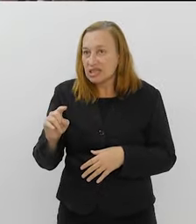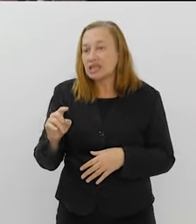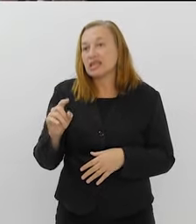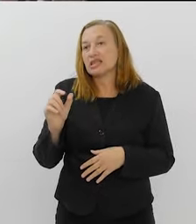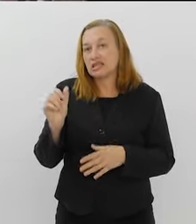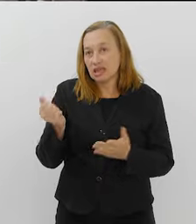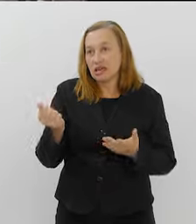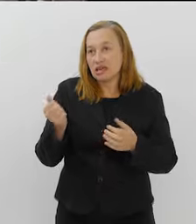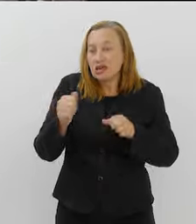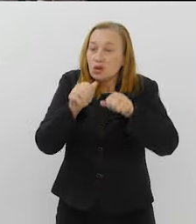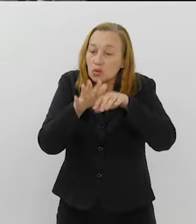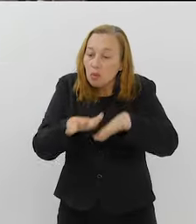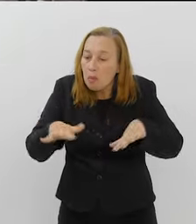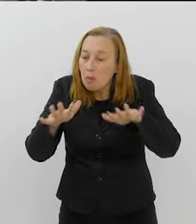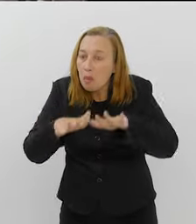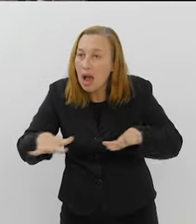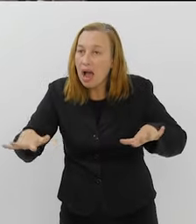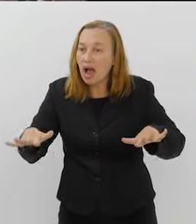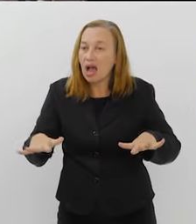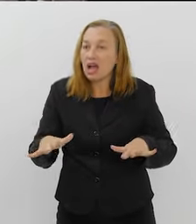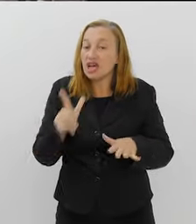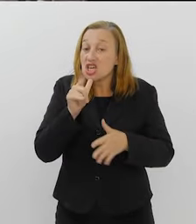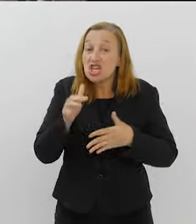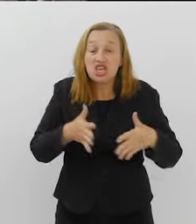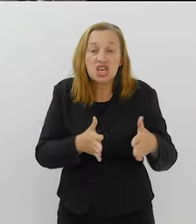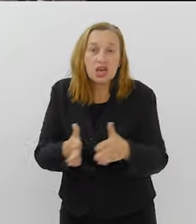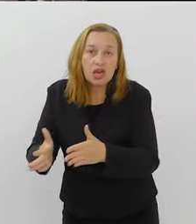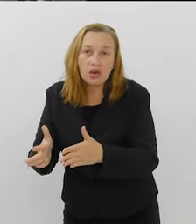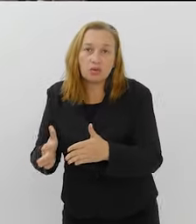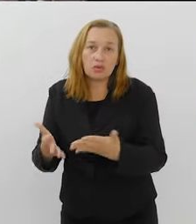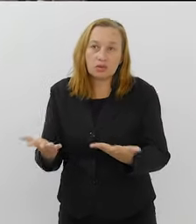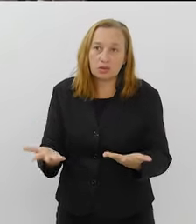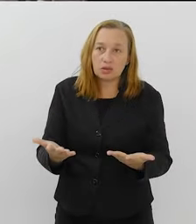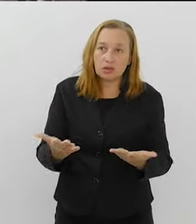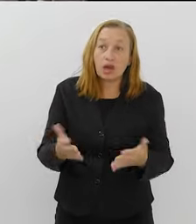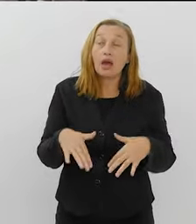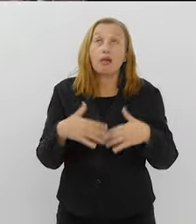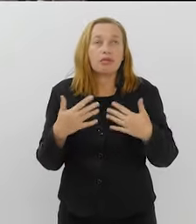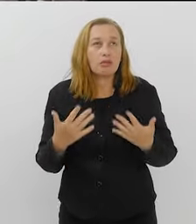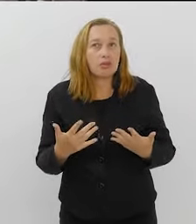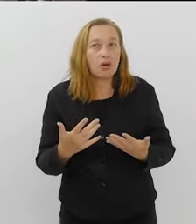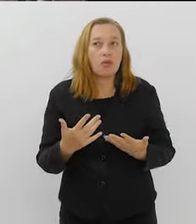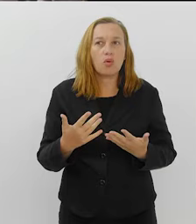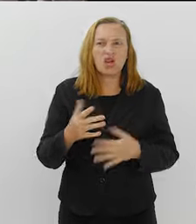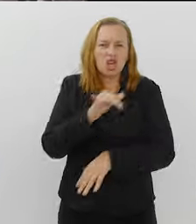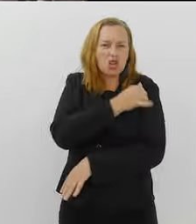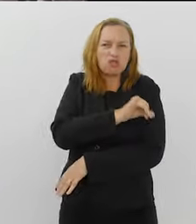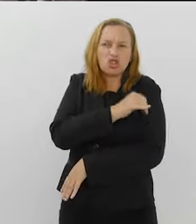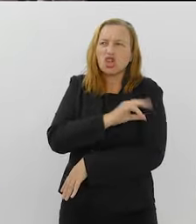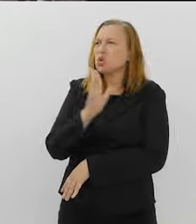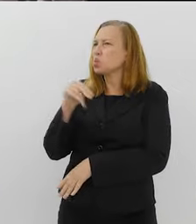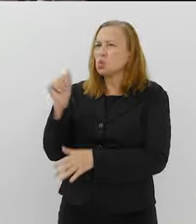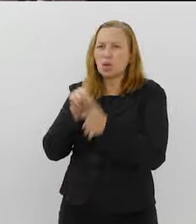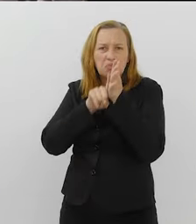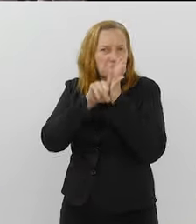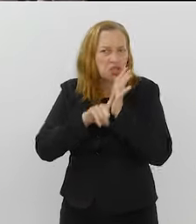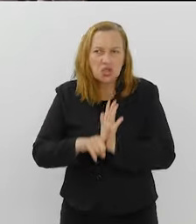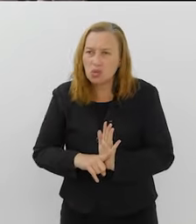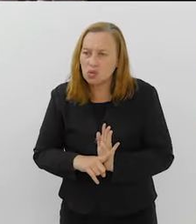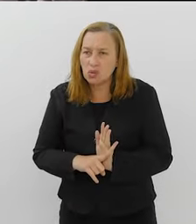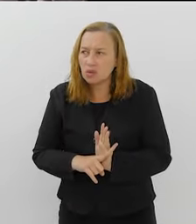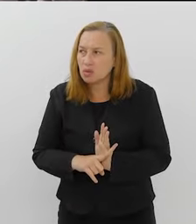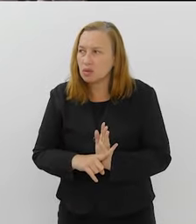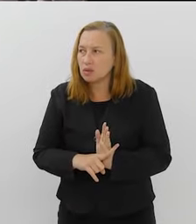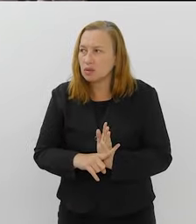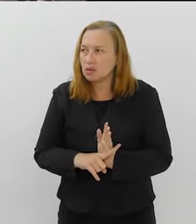cocaína em ambiente marinho, em água, em rios. Então, a está assim, gente, será que no Rio de Janeiro ainda nunca foi feita essa pesquisa em